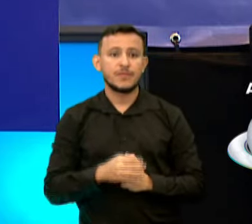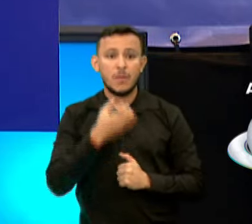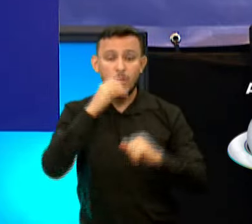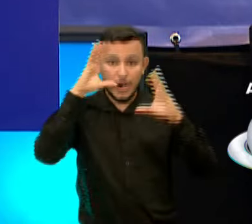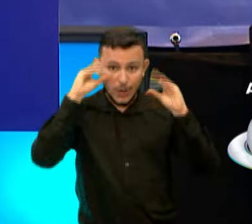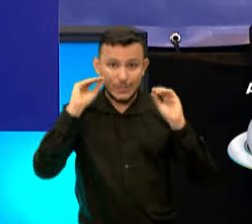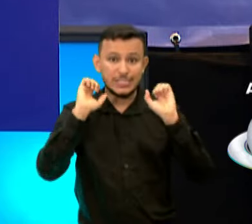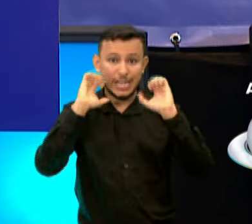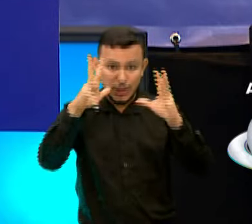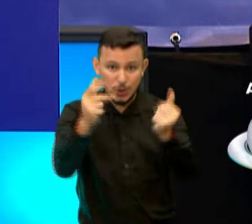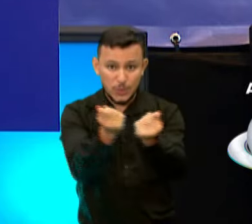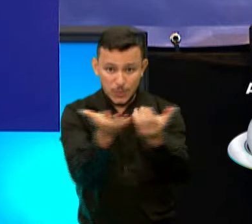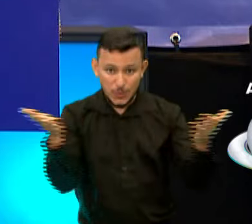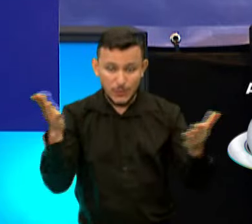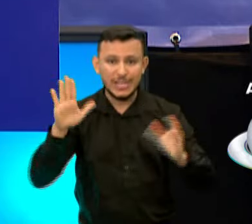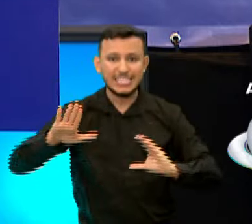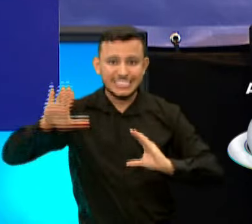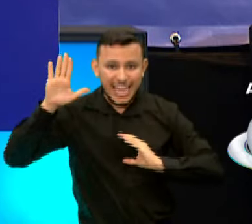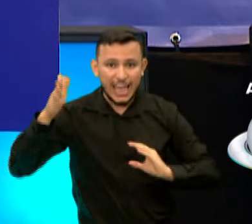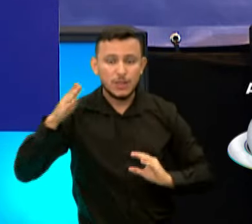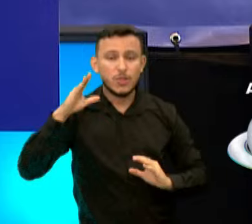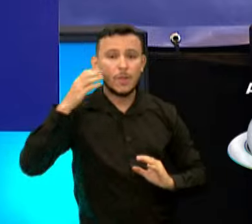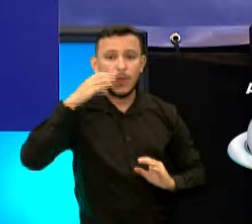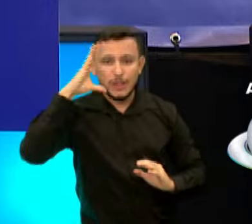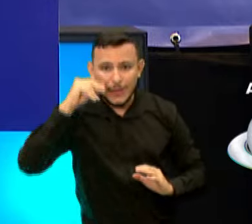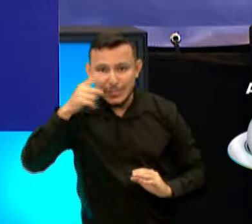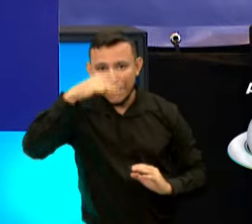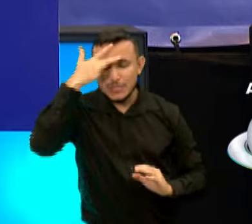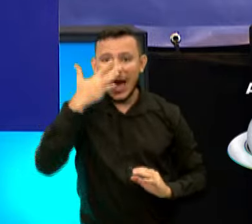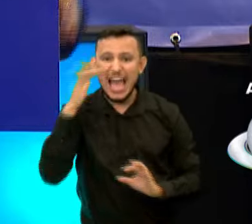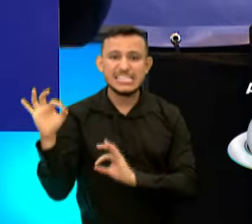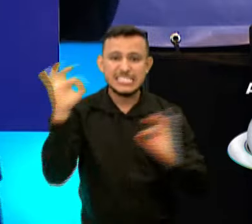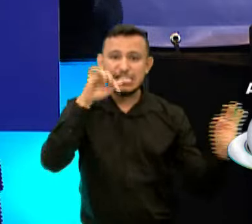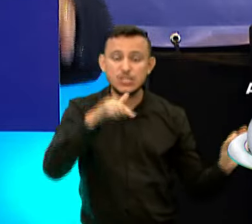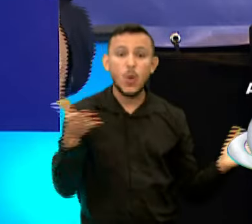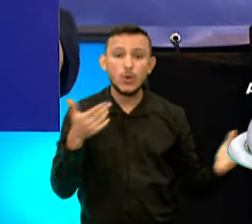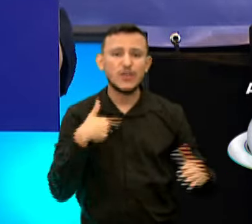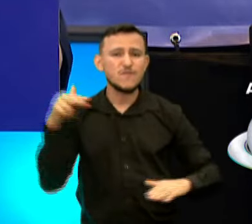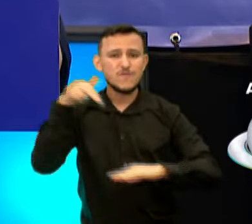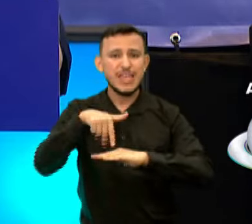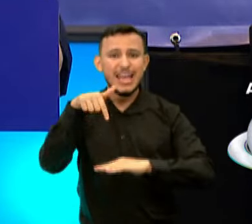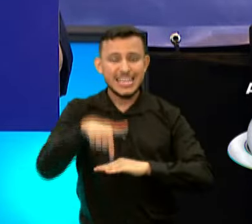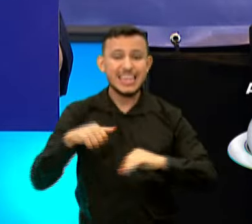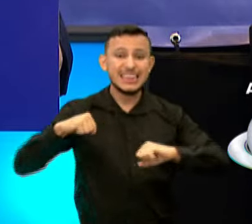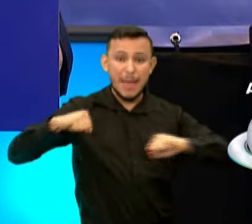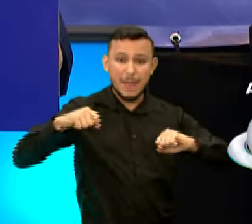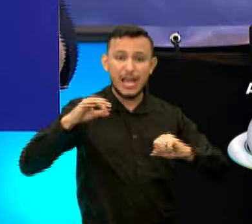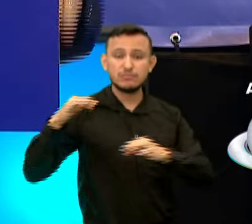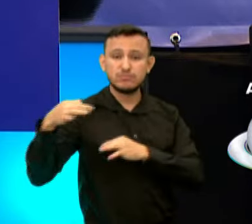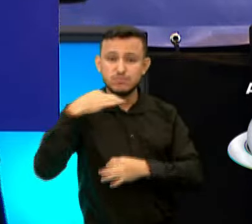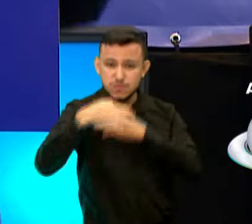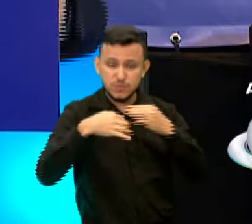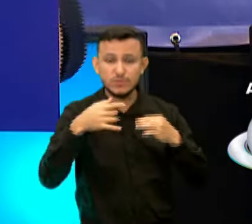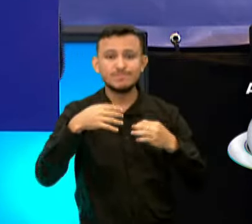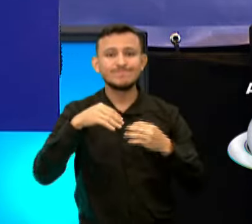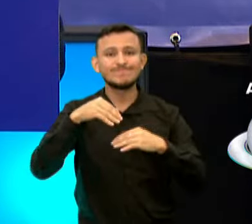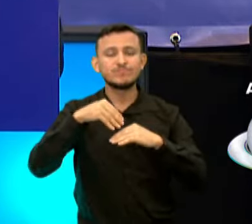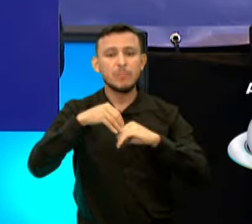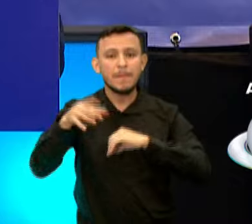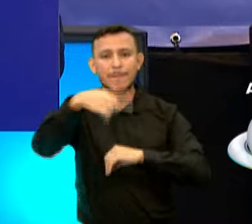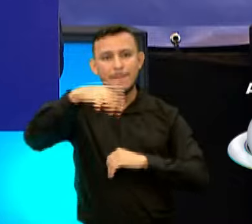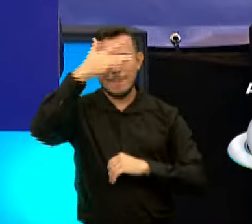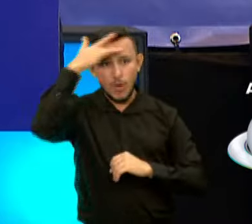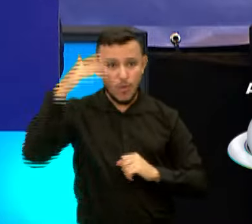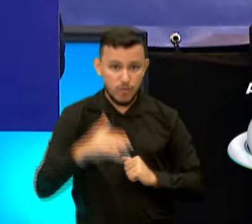Boa noite a todos, boa noite candidatos, boa noite telespectadores. Hoje eu vim trazer para esse debate uma mensagem do